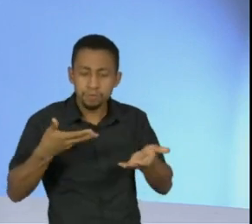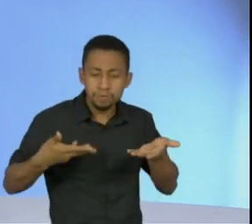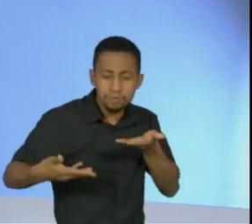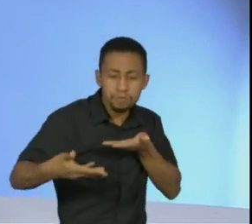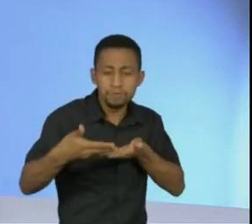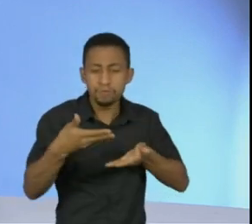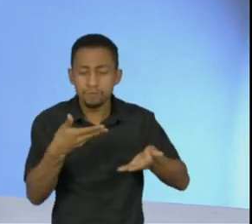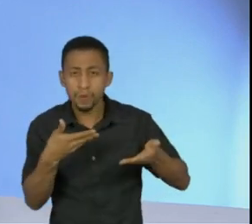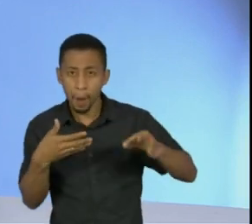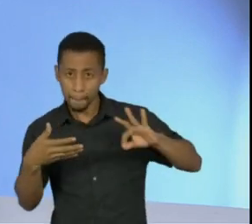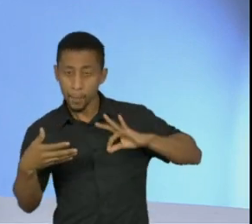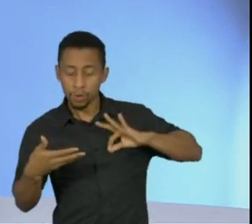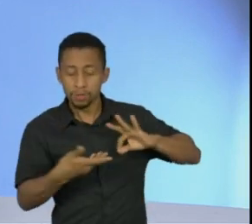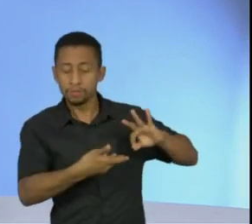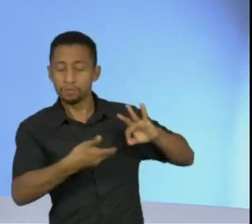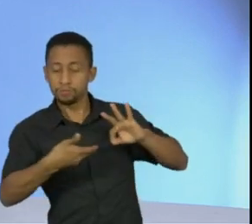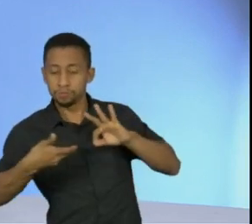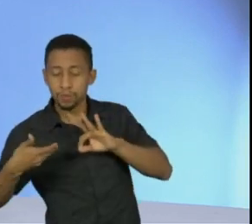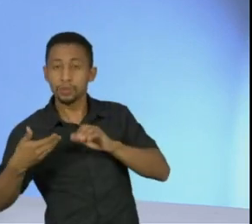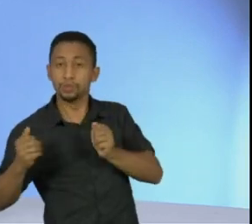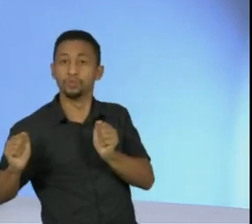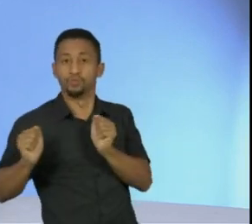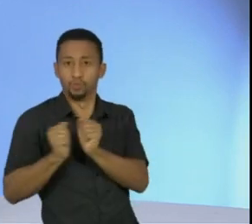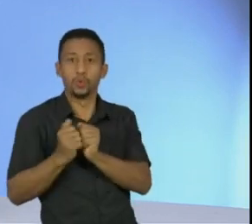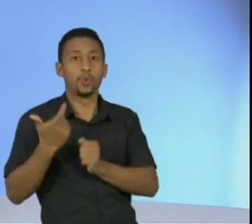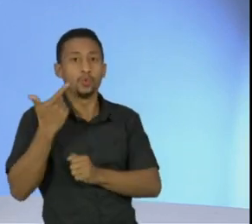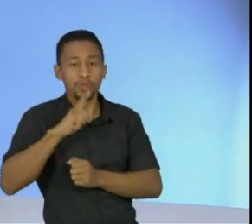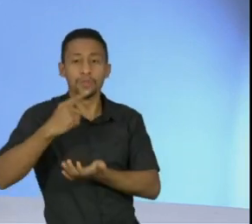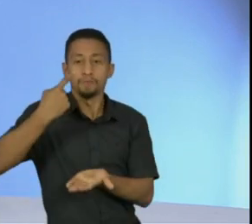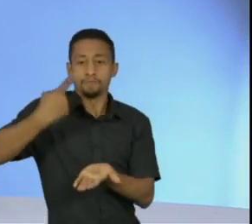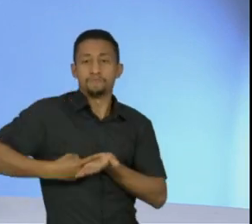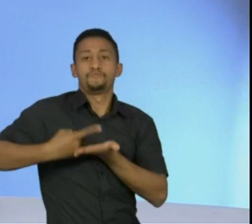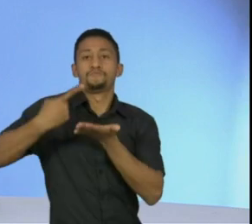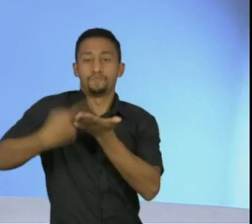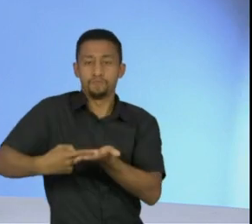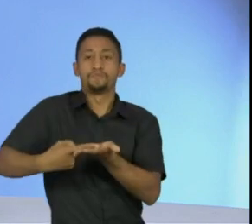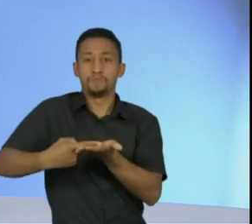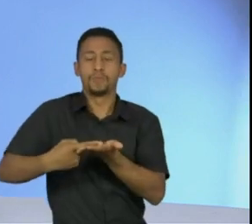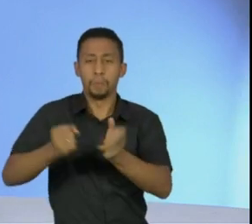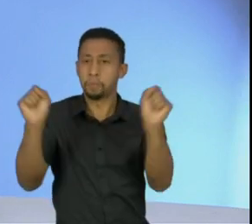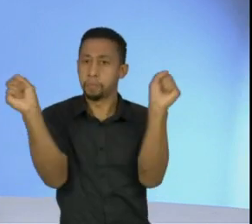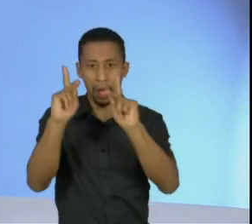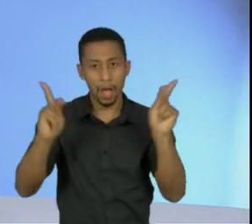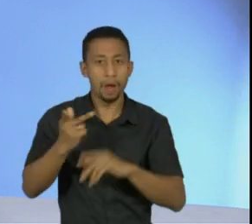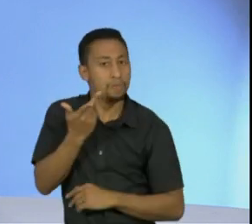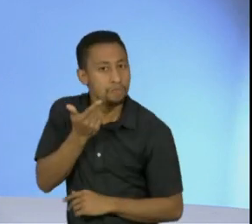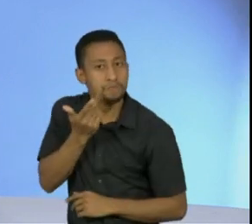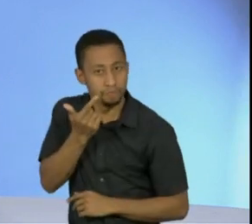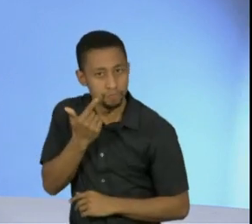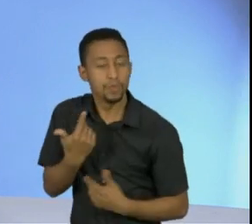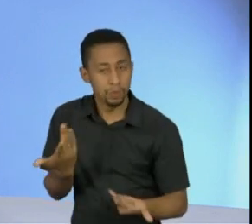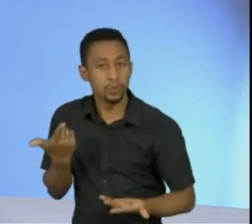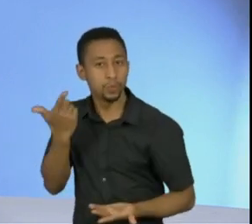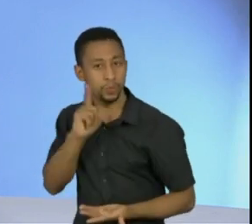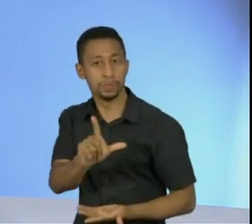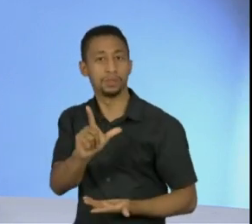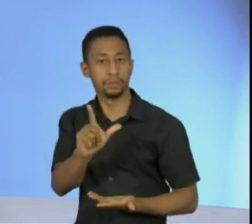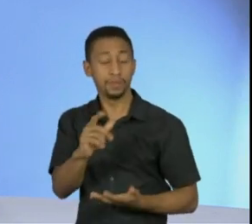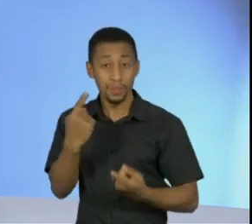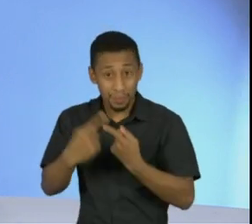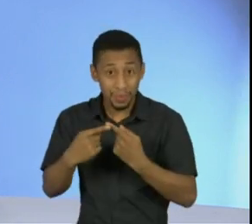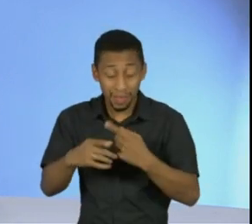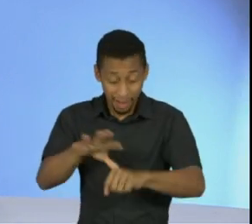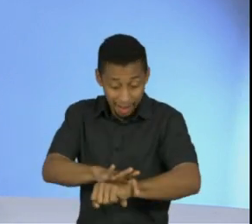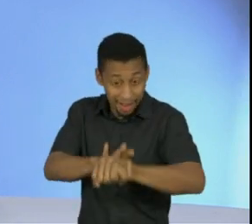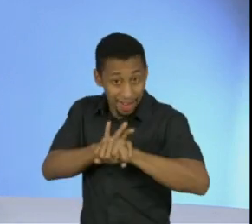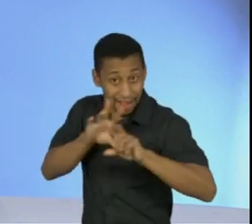governo e construímos aqui no Ceará o chamado Pacto pelo Ceará Pacífico, porque a responsabilidade da violência da segurança não é só